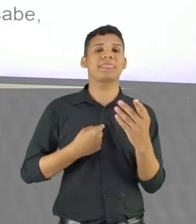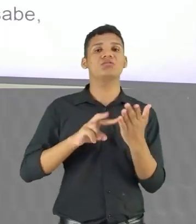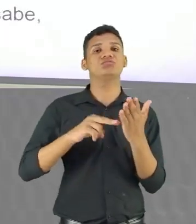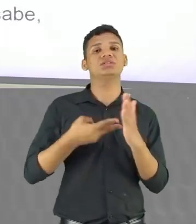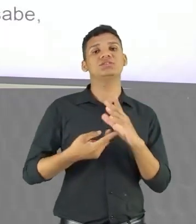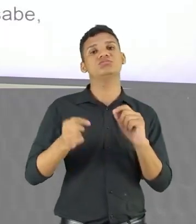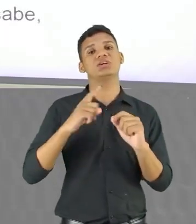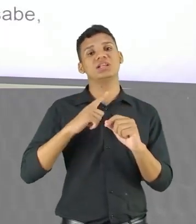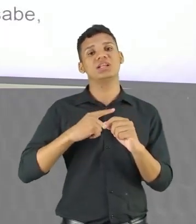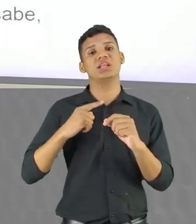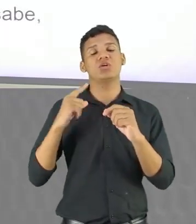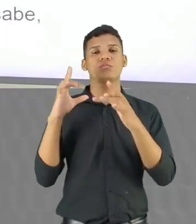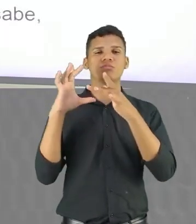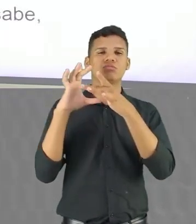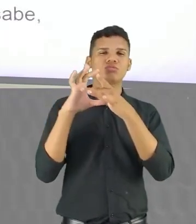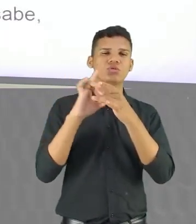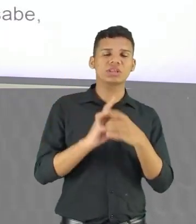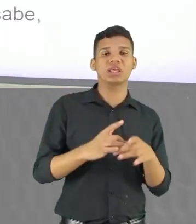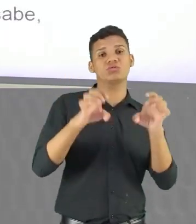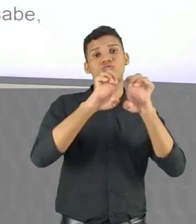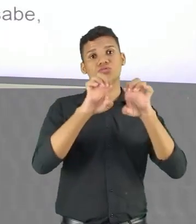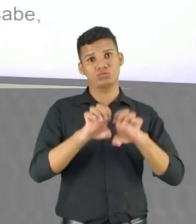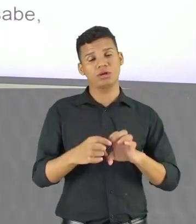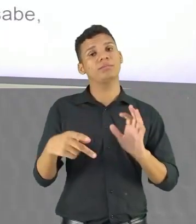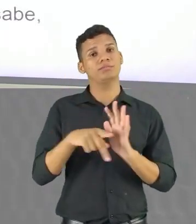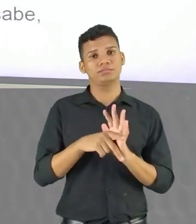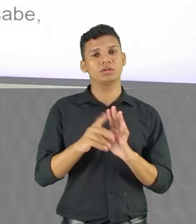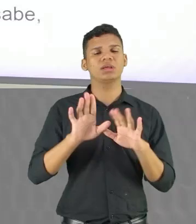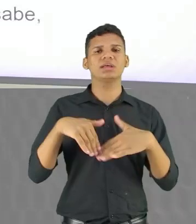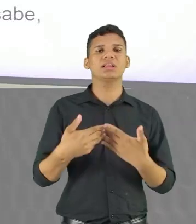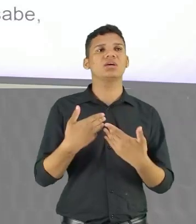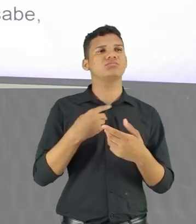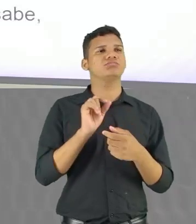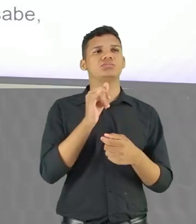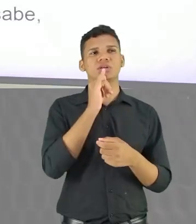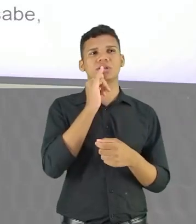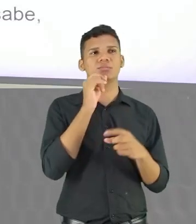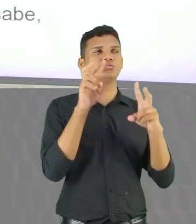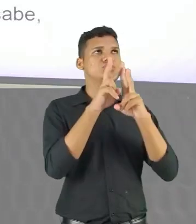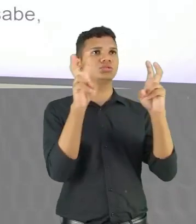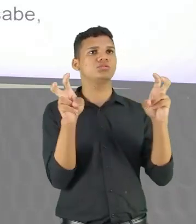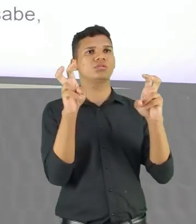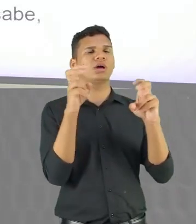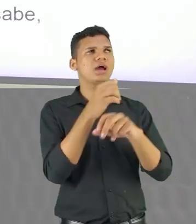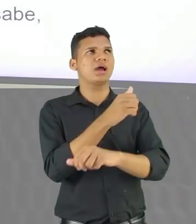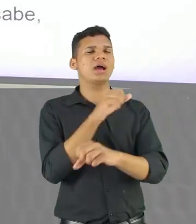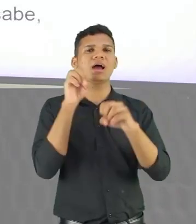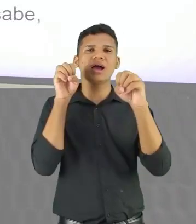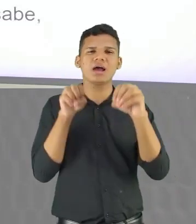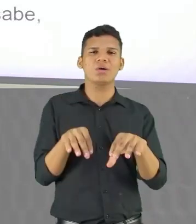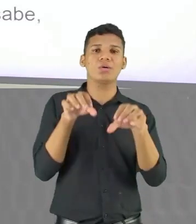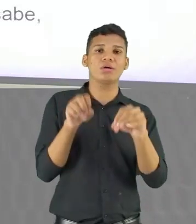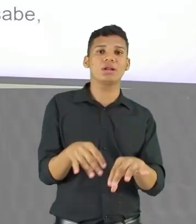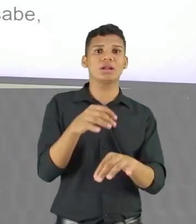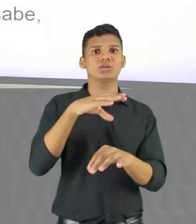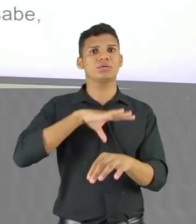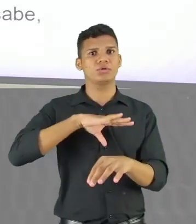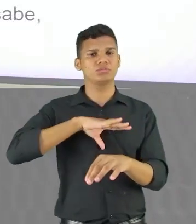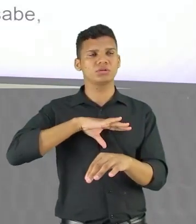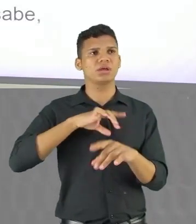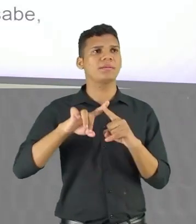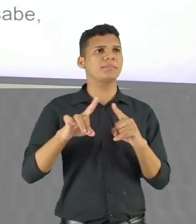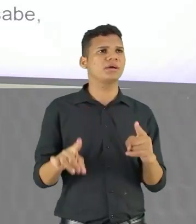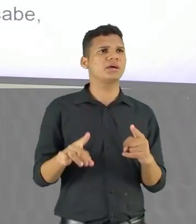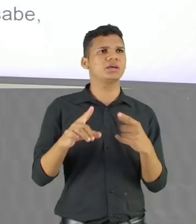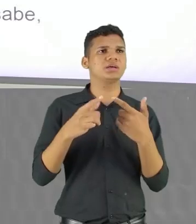que têm essa estruturação em forma de poema. Então, o título, Aula de Português. Aula de Português. A linguagem na ponta